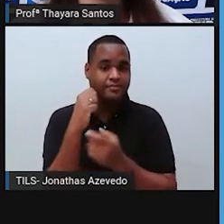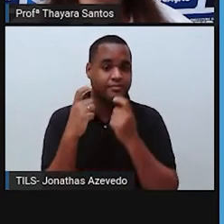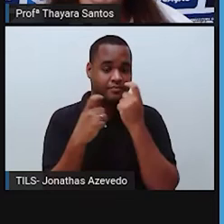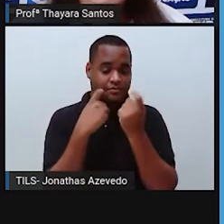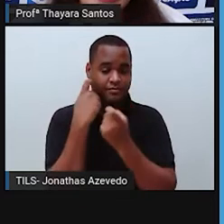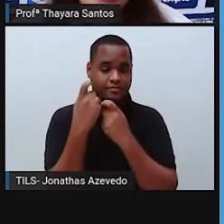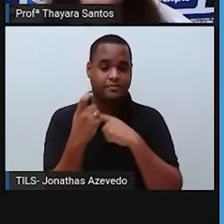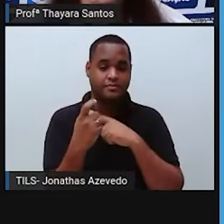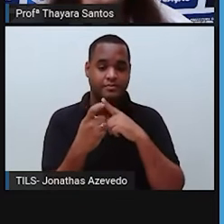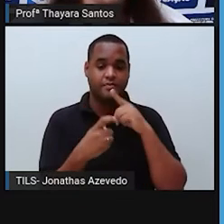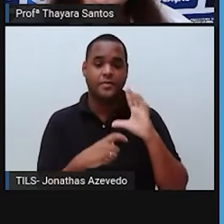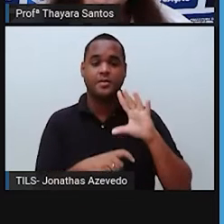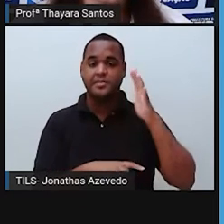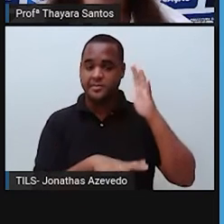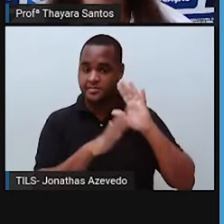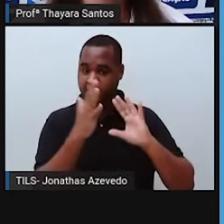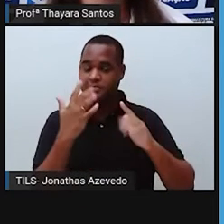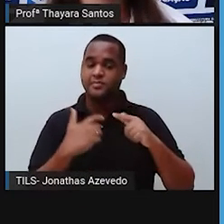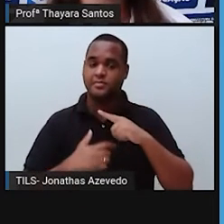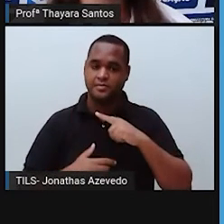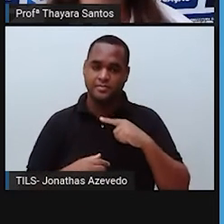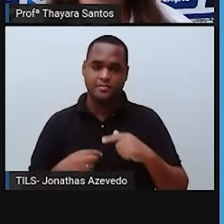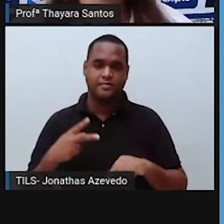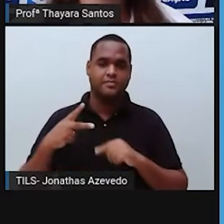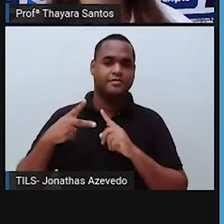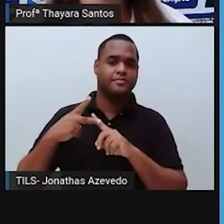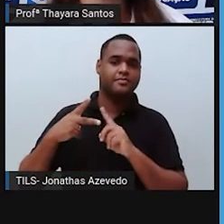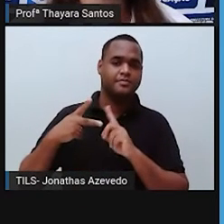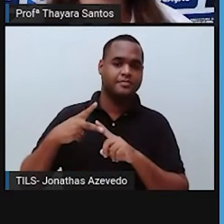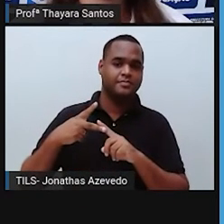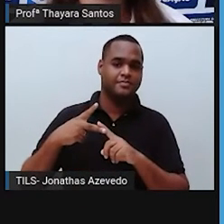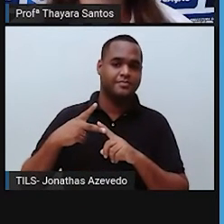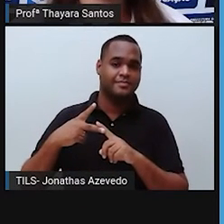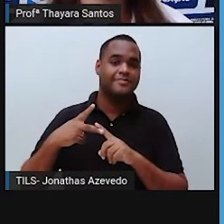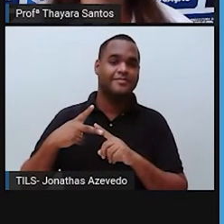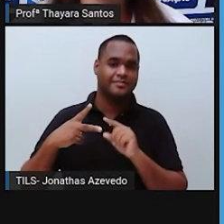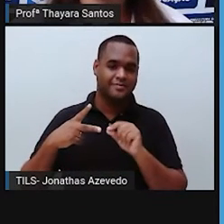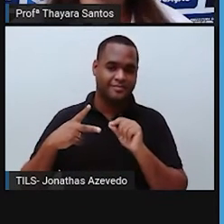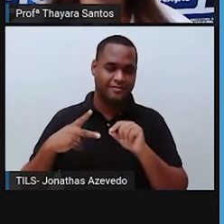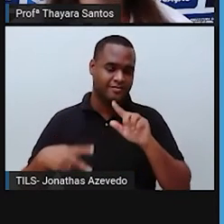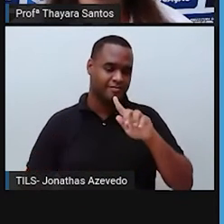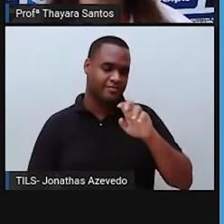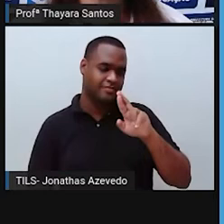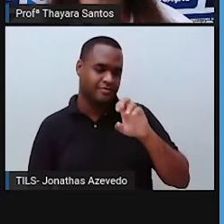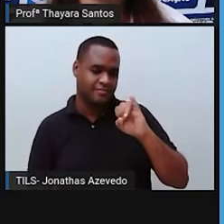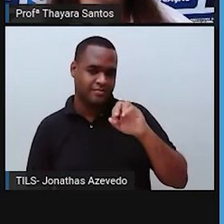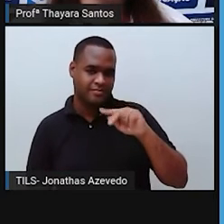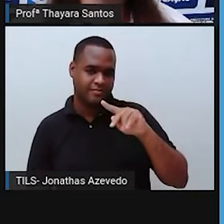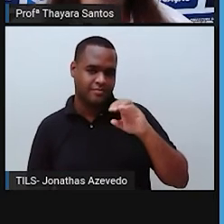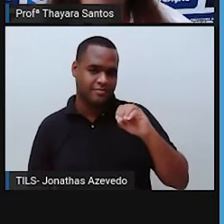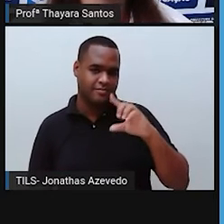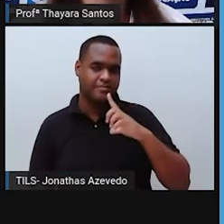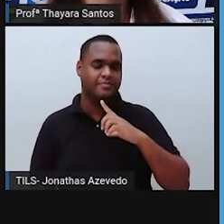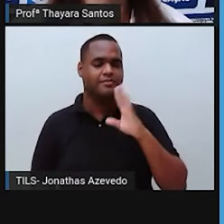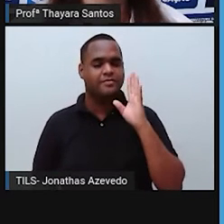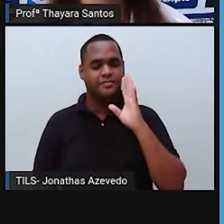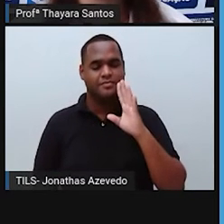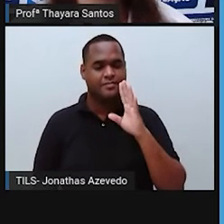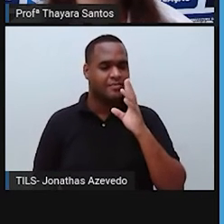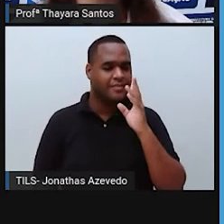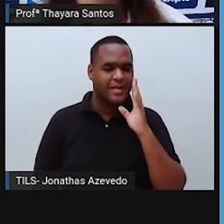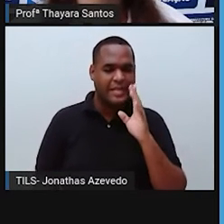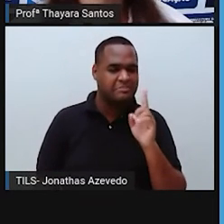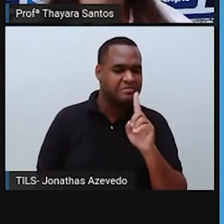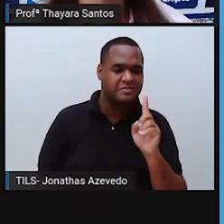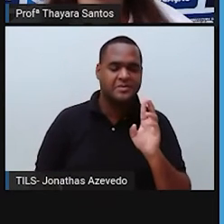que acontece lá nesse bioma. Segundo, a gente pode destacar os garimpos, principalmente os ilegais, que não cumprem